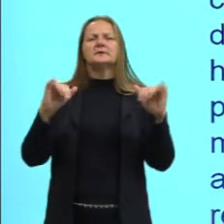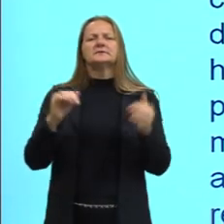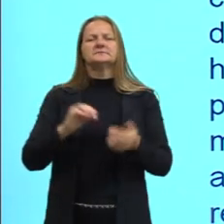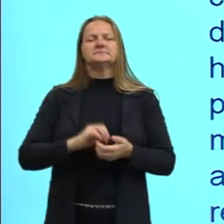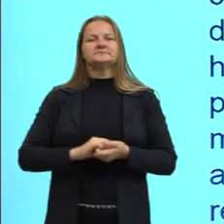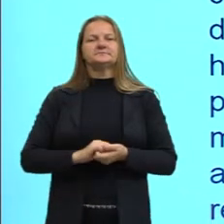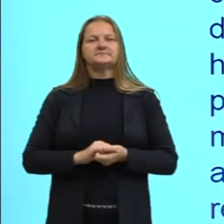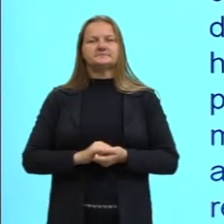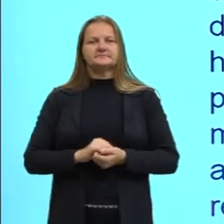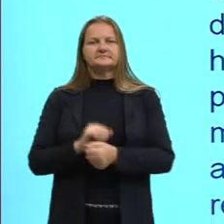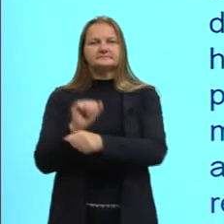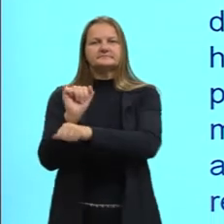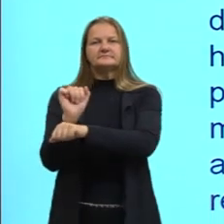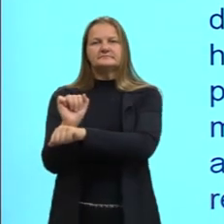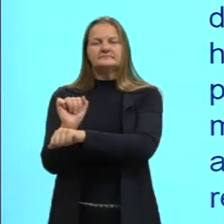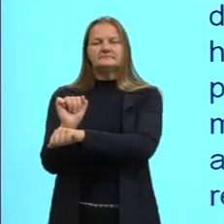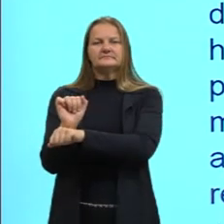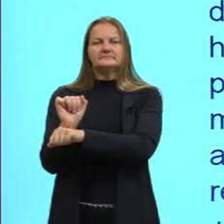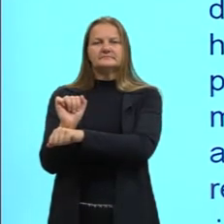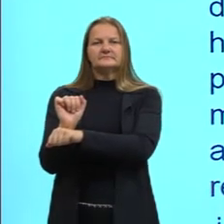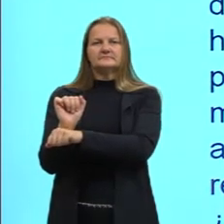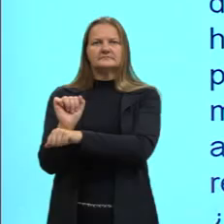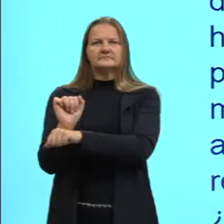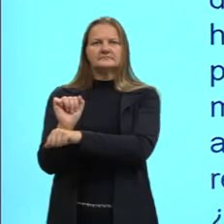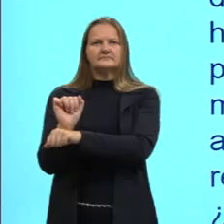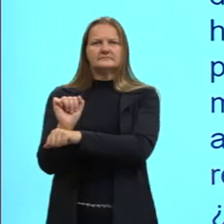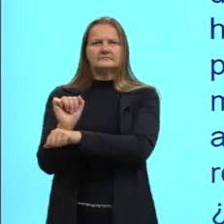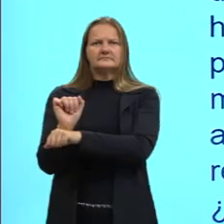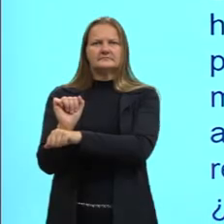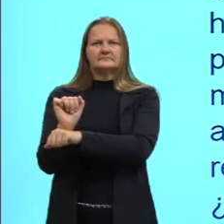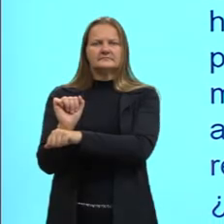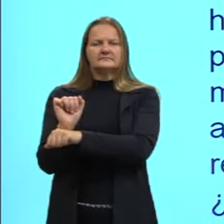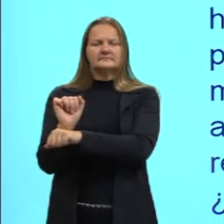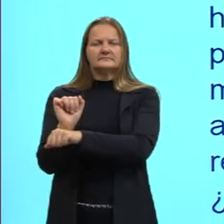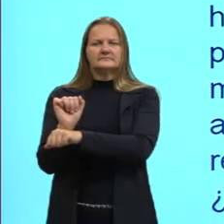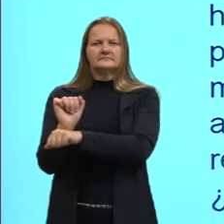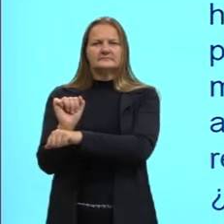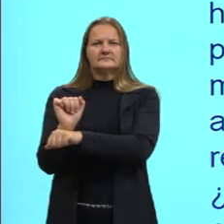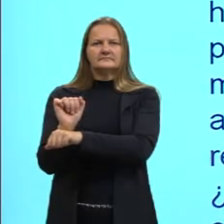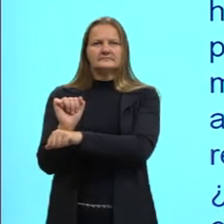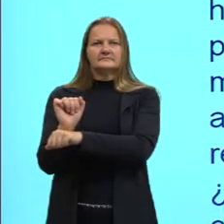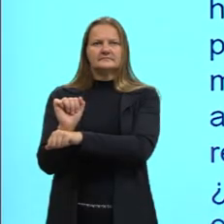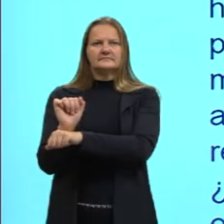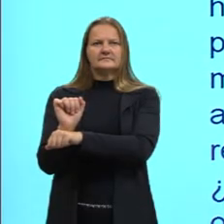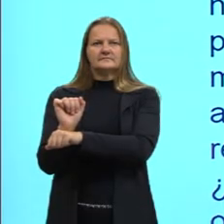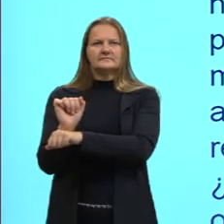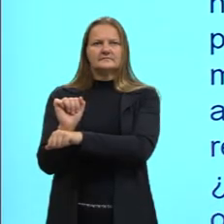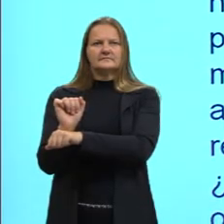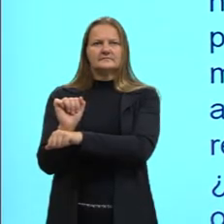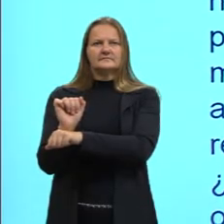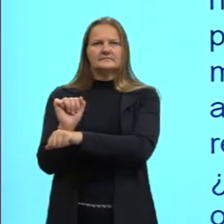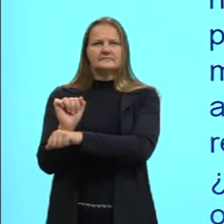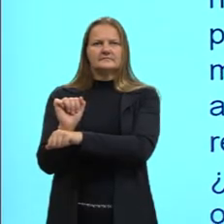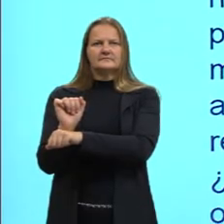todos compramos aparatos eletrônicos como herramientas de trabalho ou ócio.